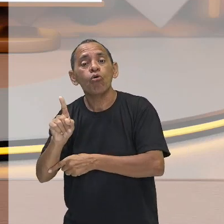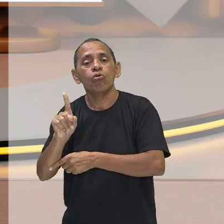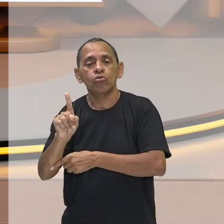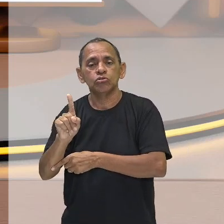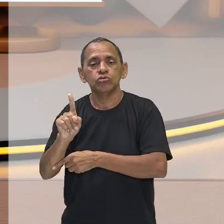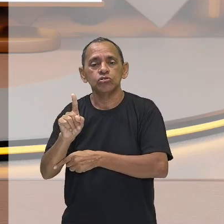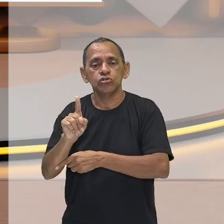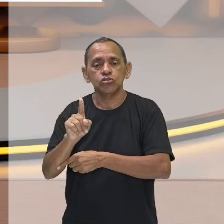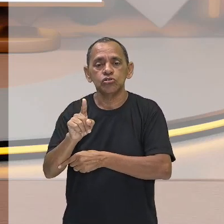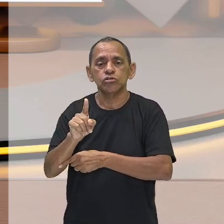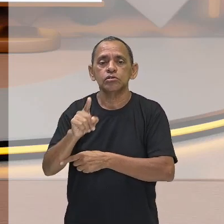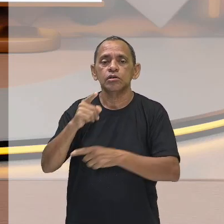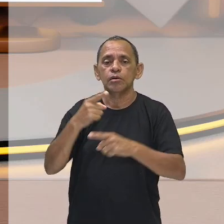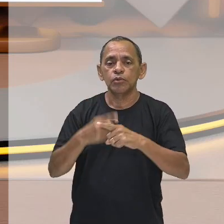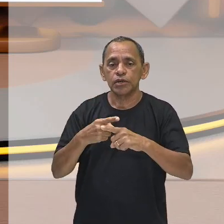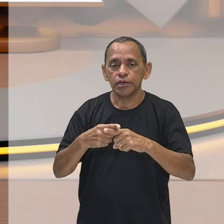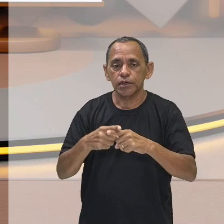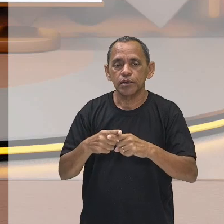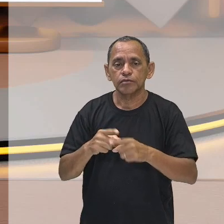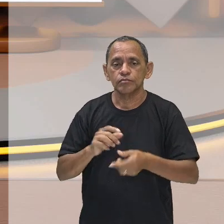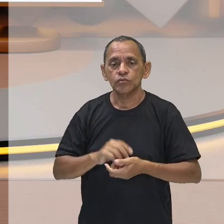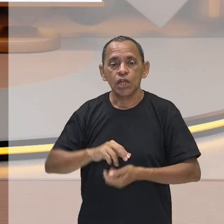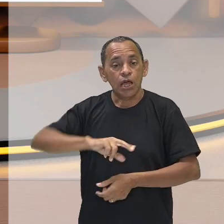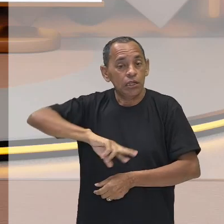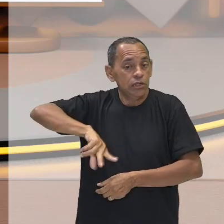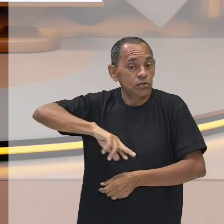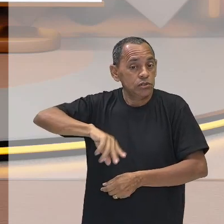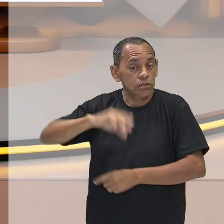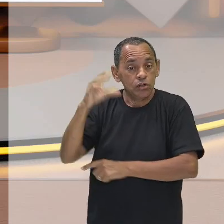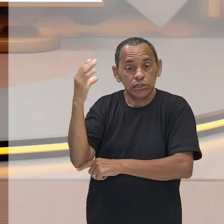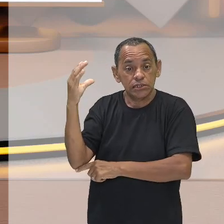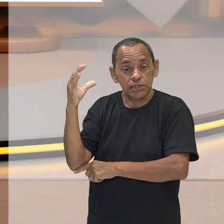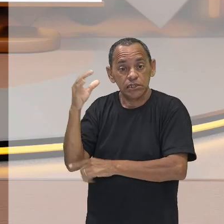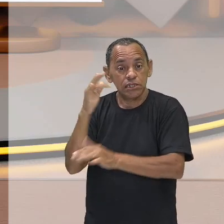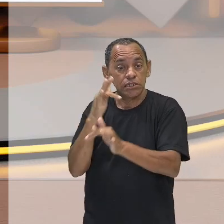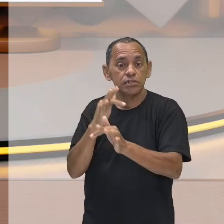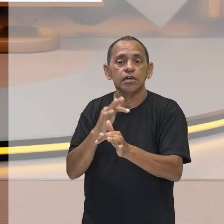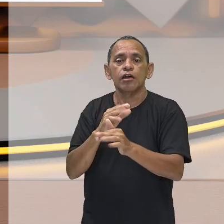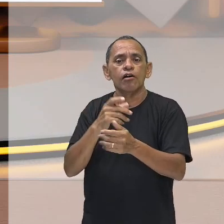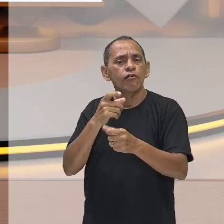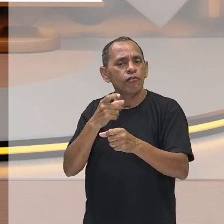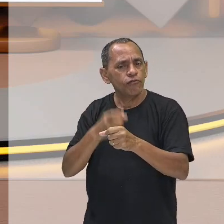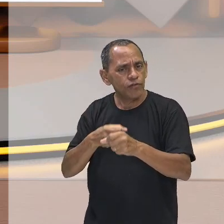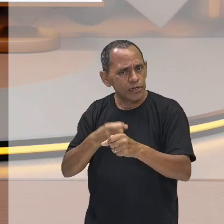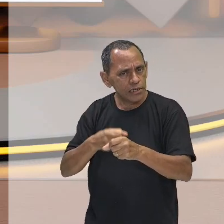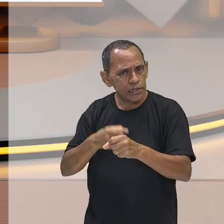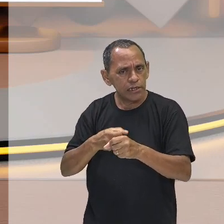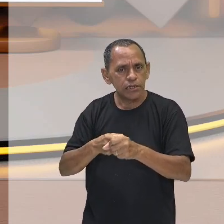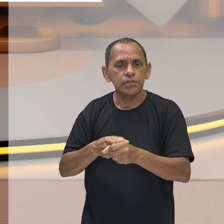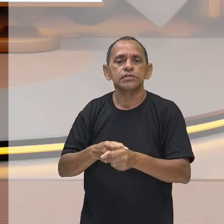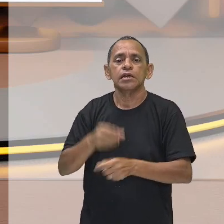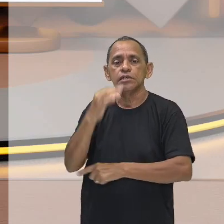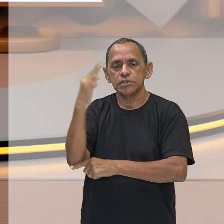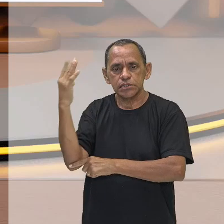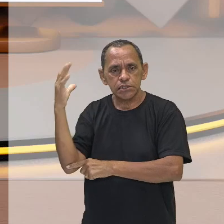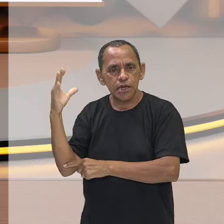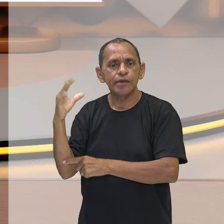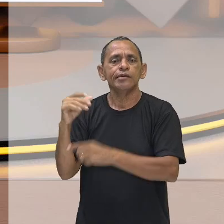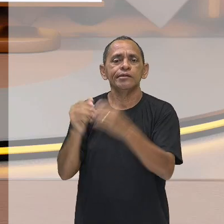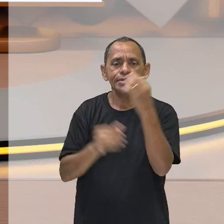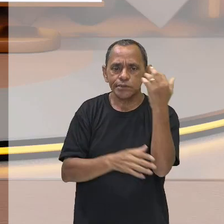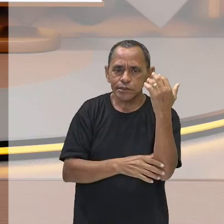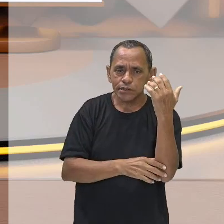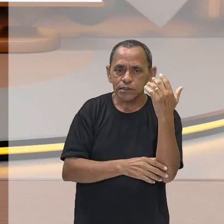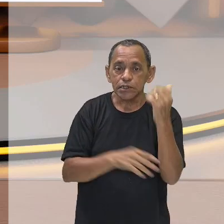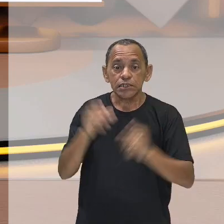das ciências físicas, das ciências chamadas de ciências da natureza. Então ele vai dizer que nós